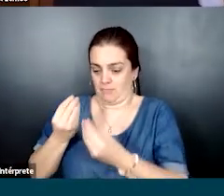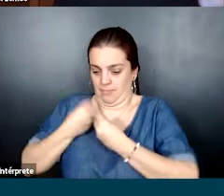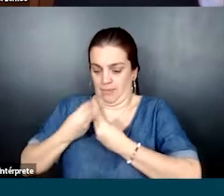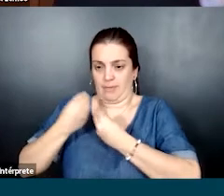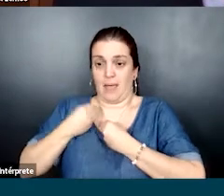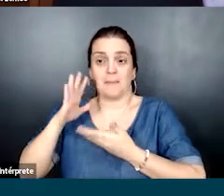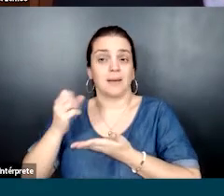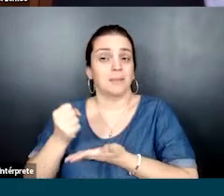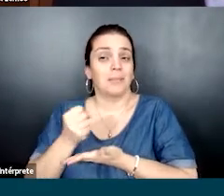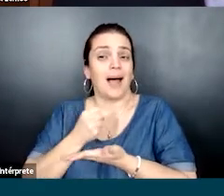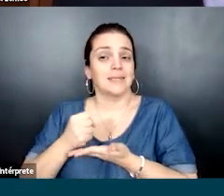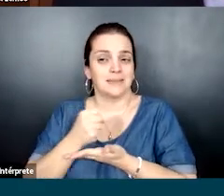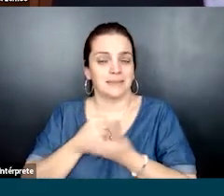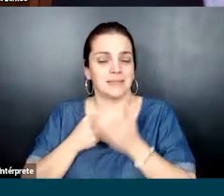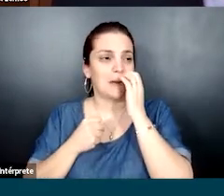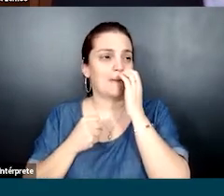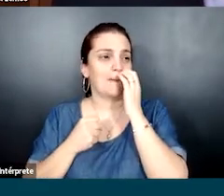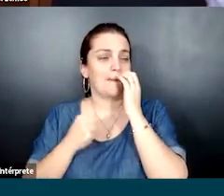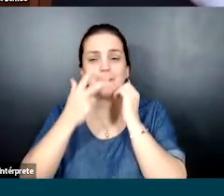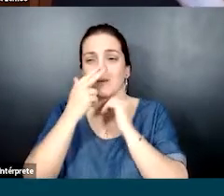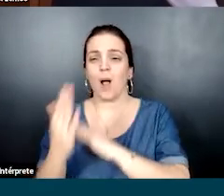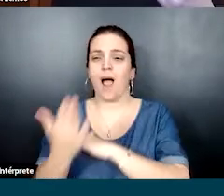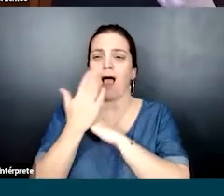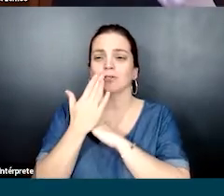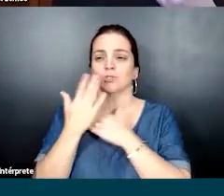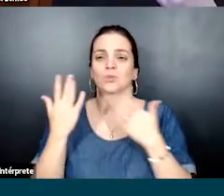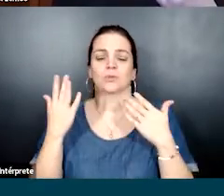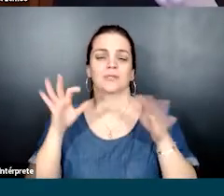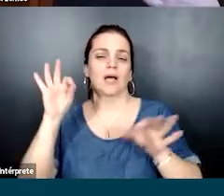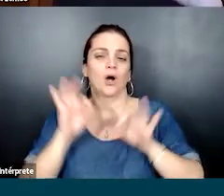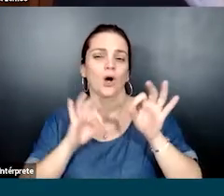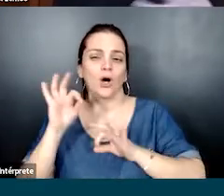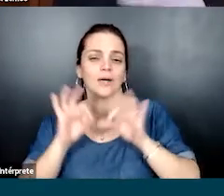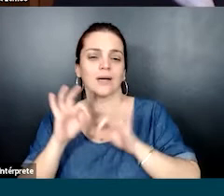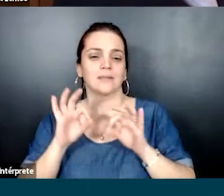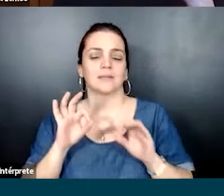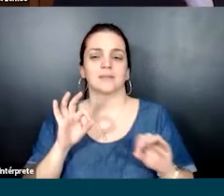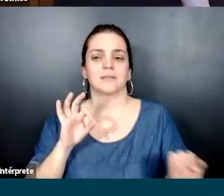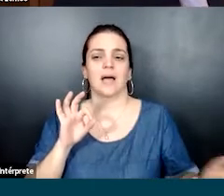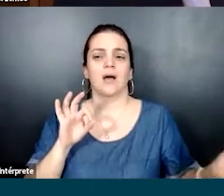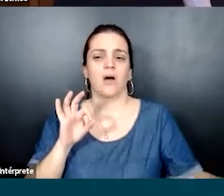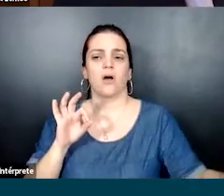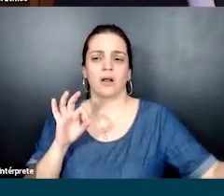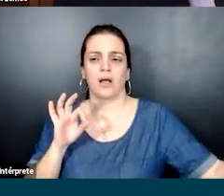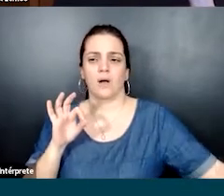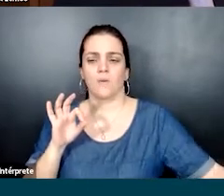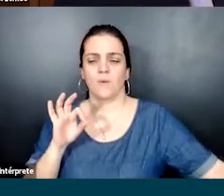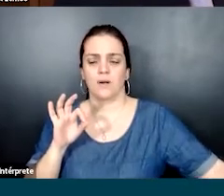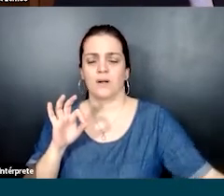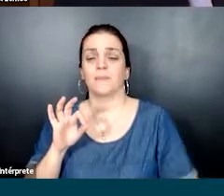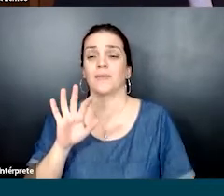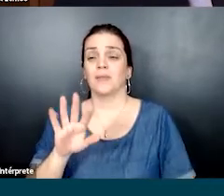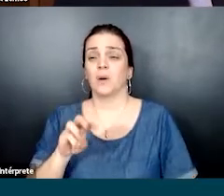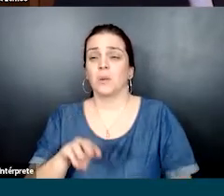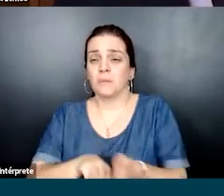nosso conhecimento. Mas como uma base, né? Uma base que ajuda a gente a organizar, de fato, tudo o que a gente tem na mesa. Então,